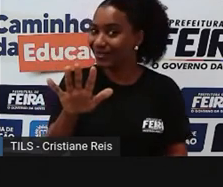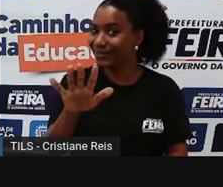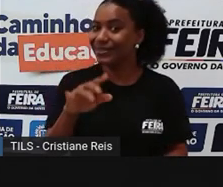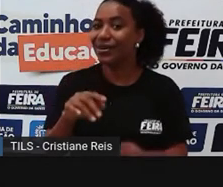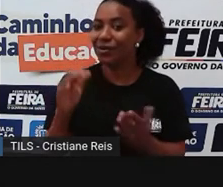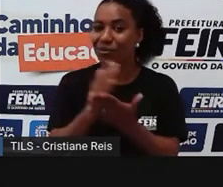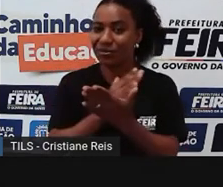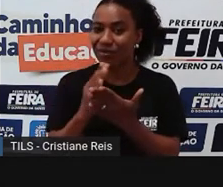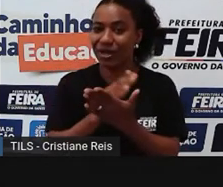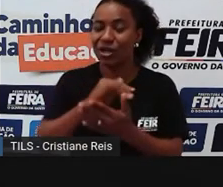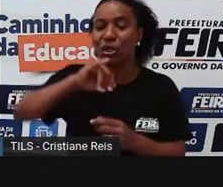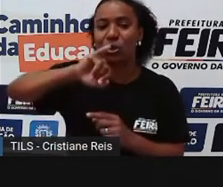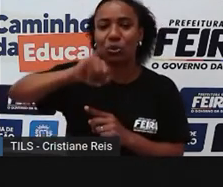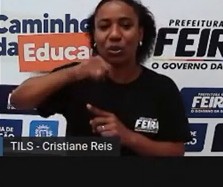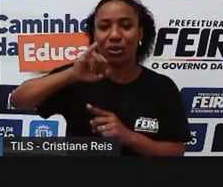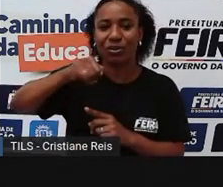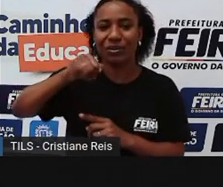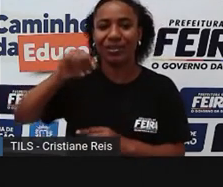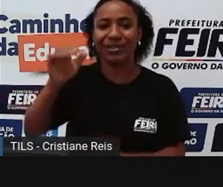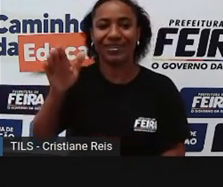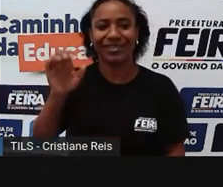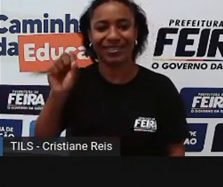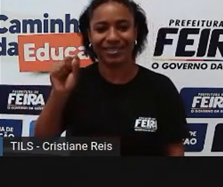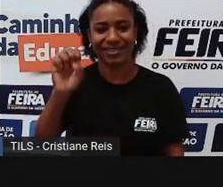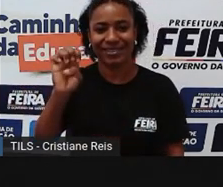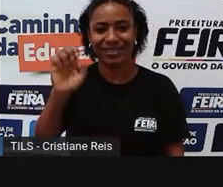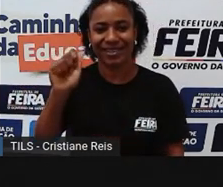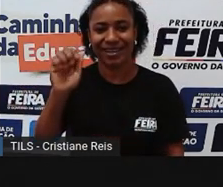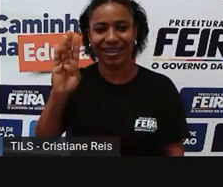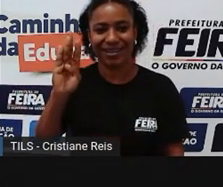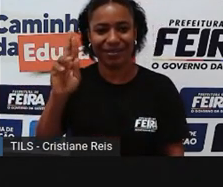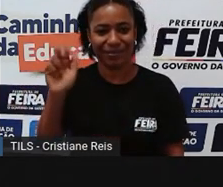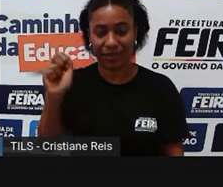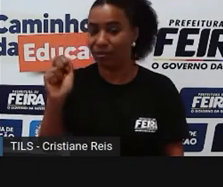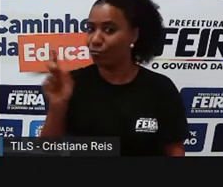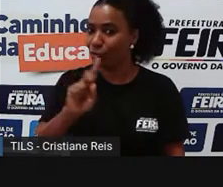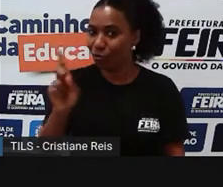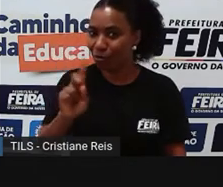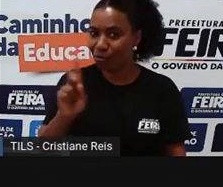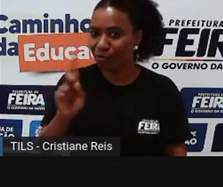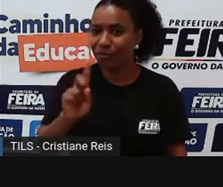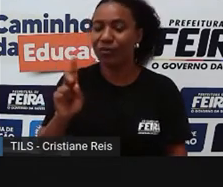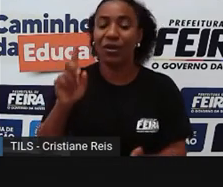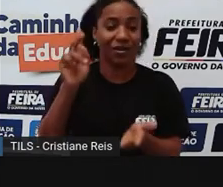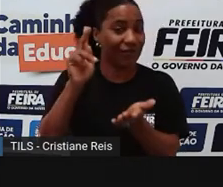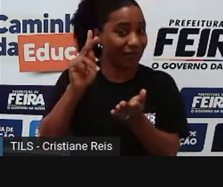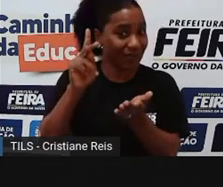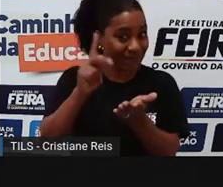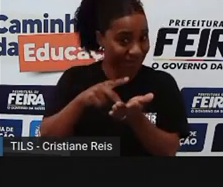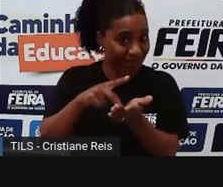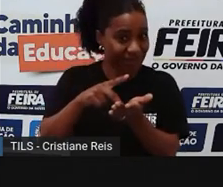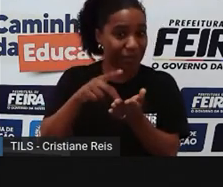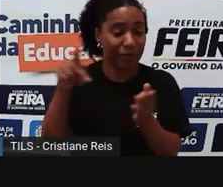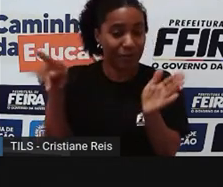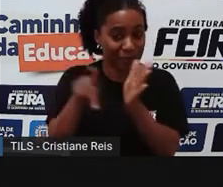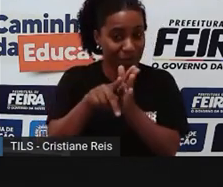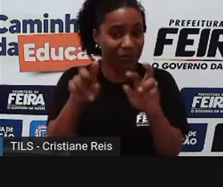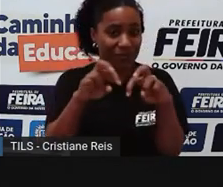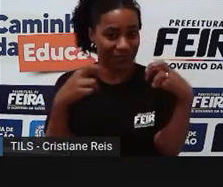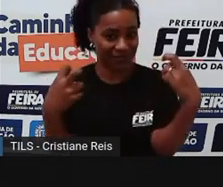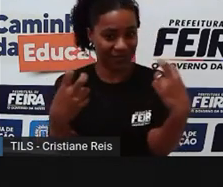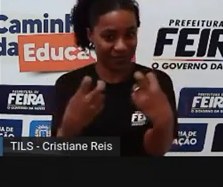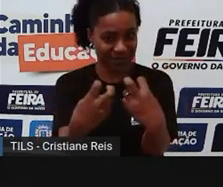pedaço da frente e o pedaço de trás vindo, né, de lá para cá no sentido, né, da Getúlio Vargas é que é a Praça da Bandeira.